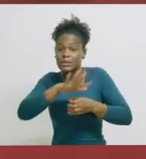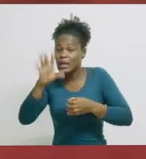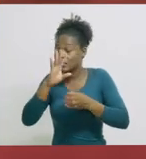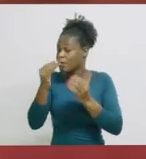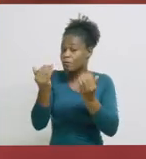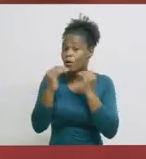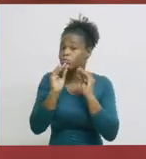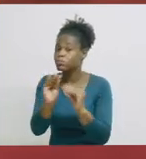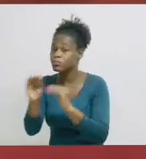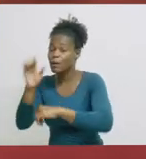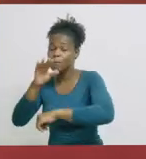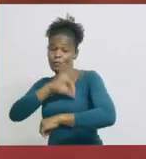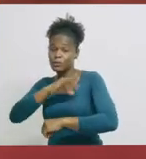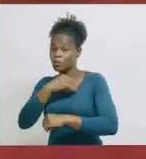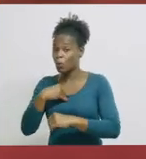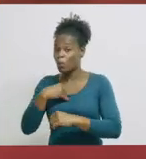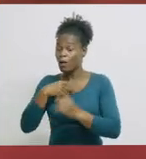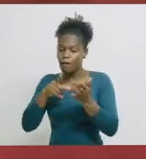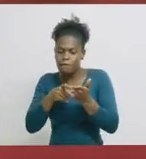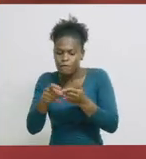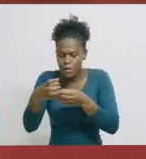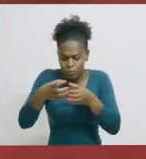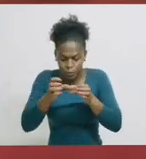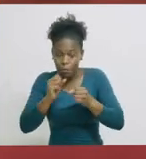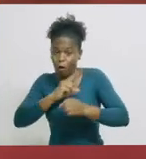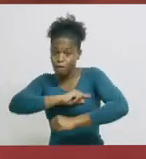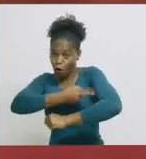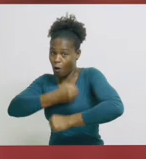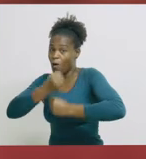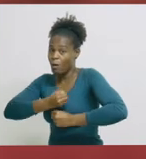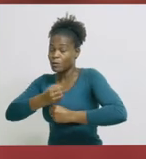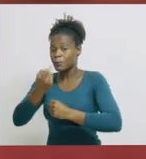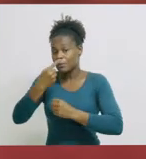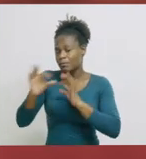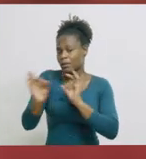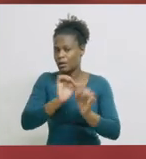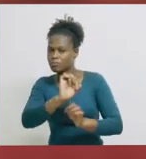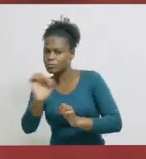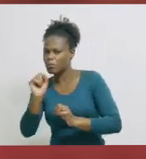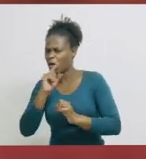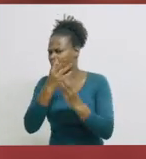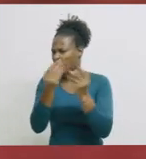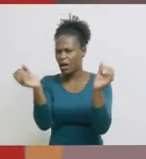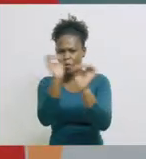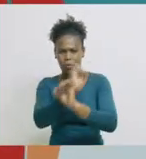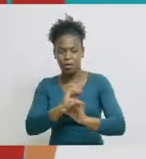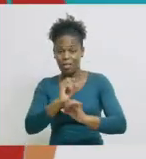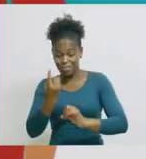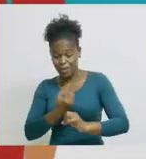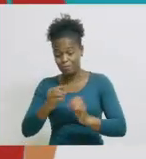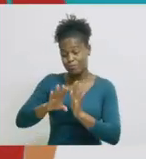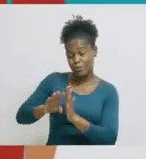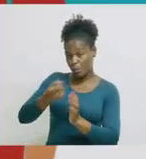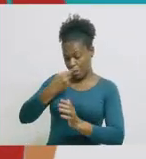a orientação de um profissional de saúde, os micro-organismos podem ficar resistentes e os medicamentos para os tratar deixam de ser eficazes. Devemos